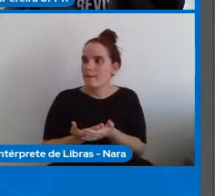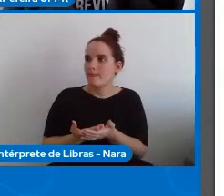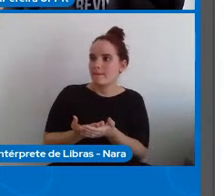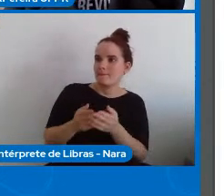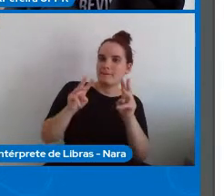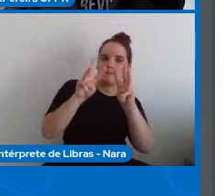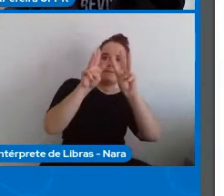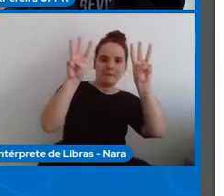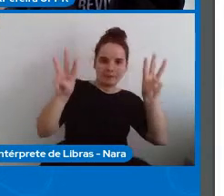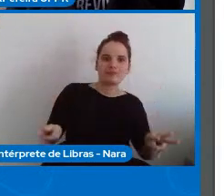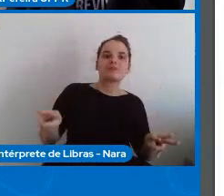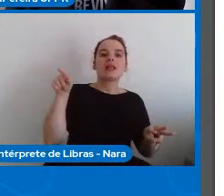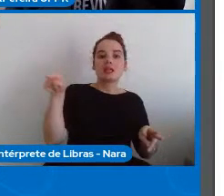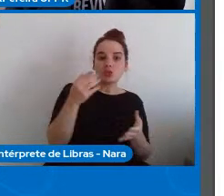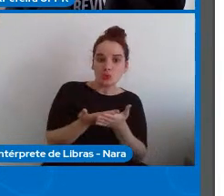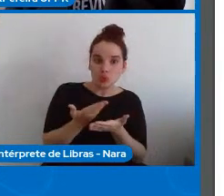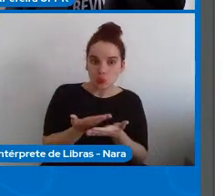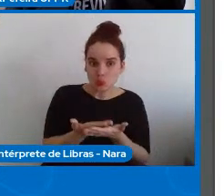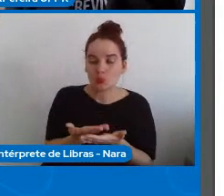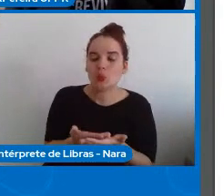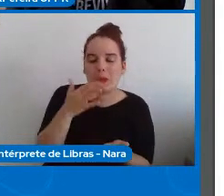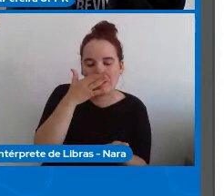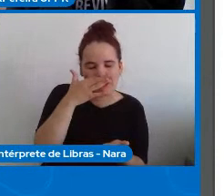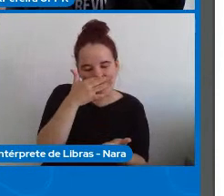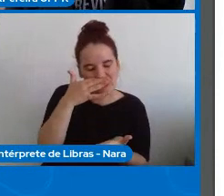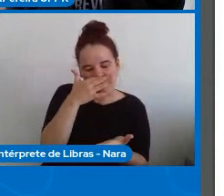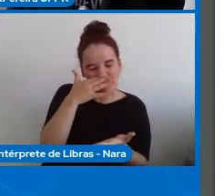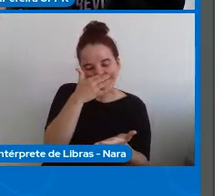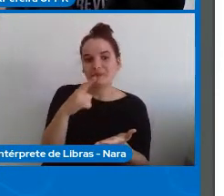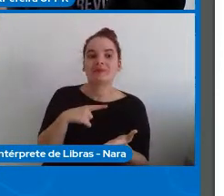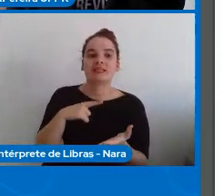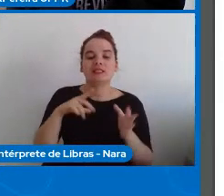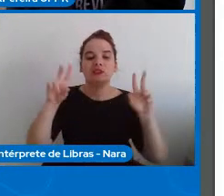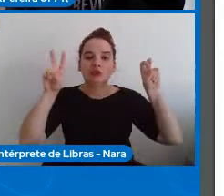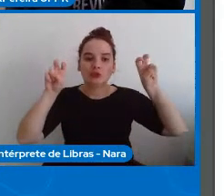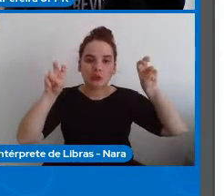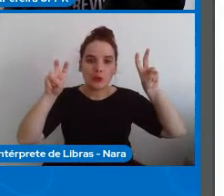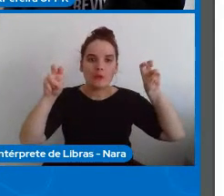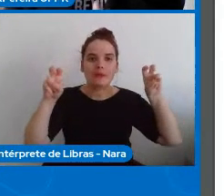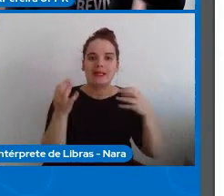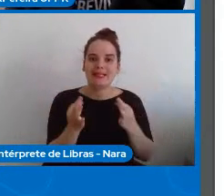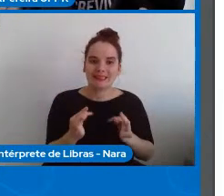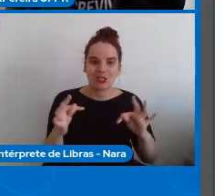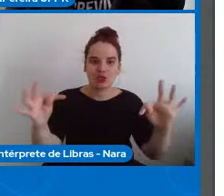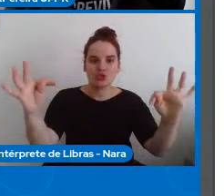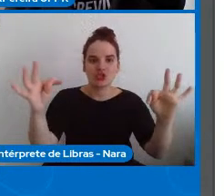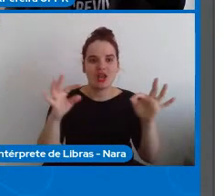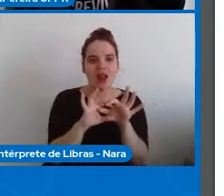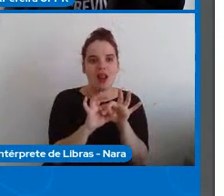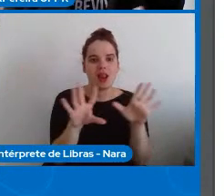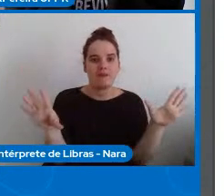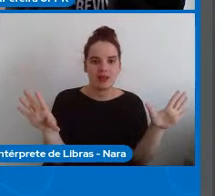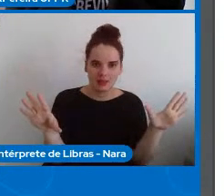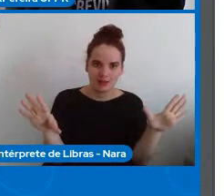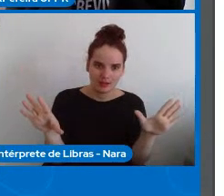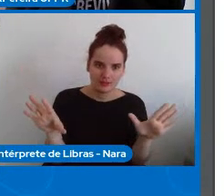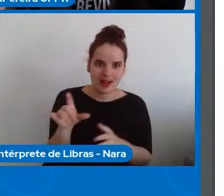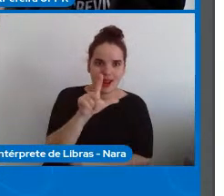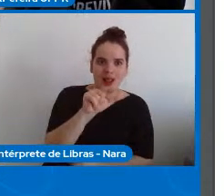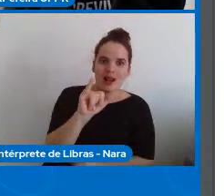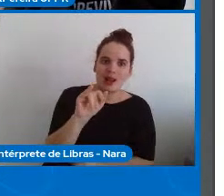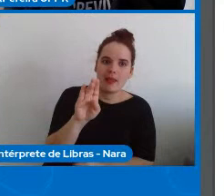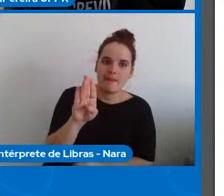relação a tecnologias opressivas e libertárias então como as tecnologias computacionais